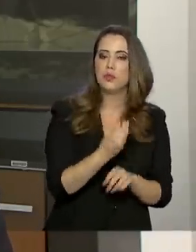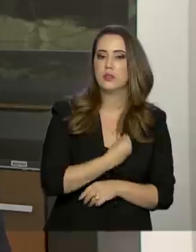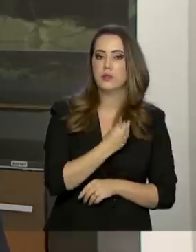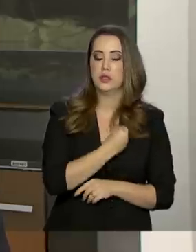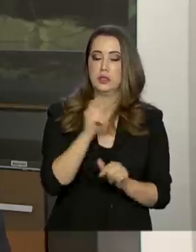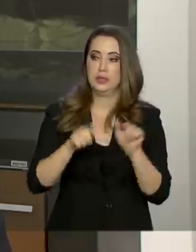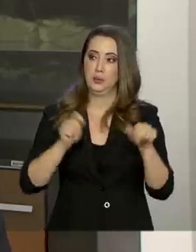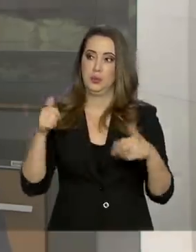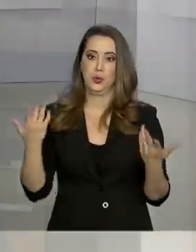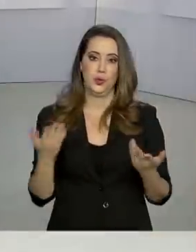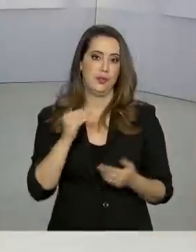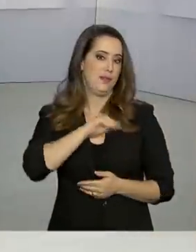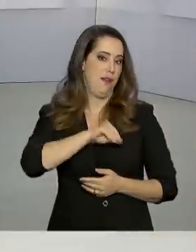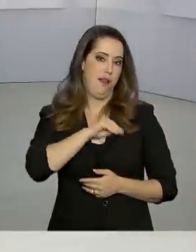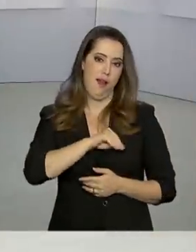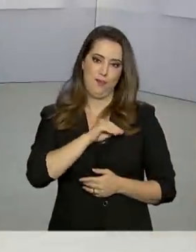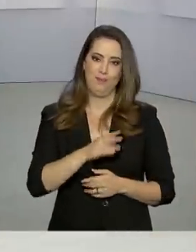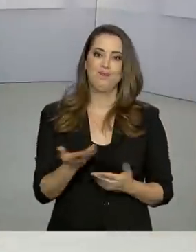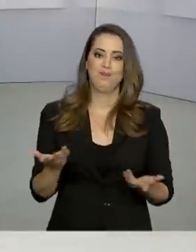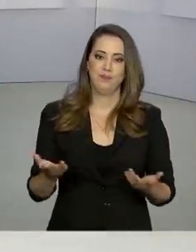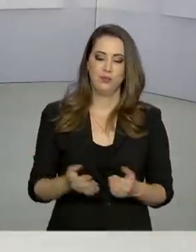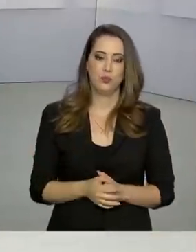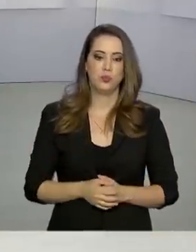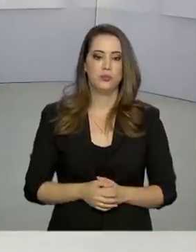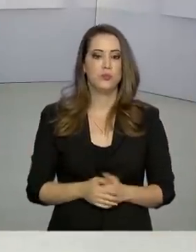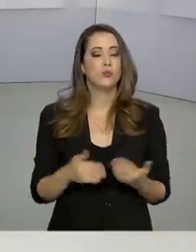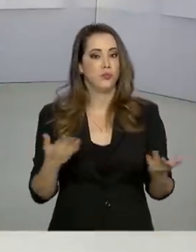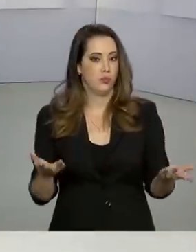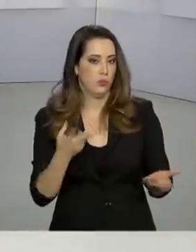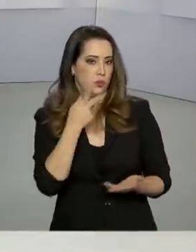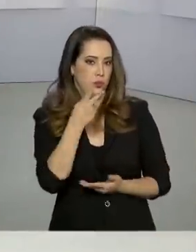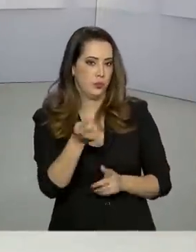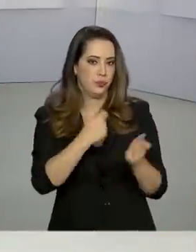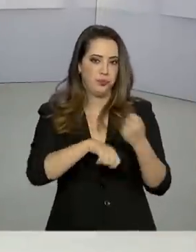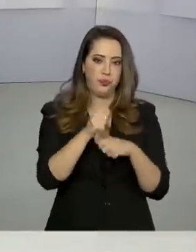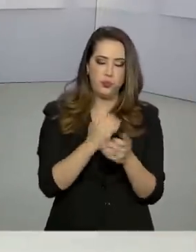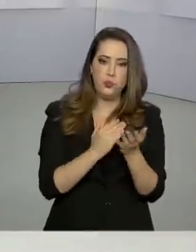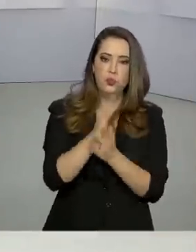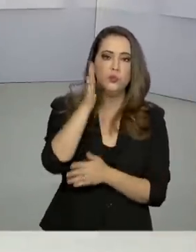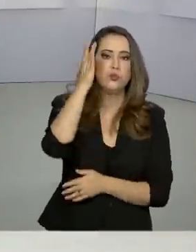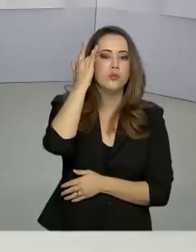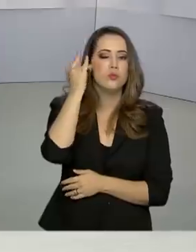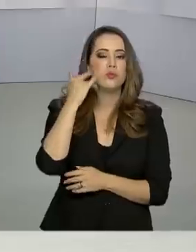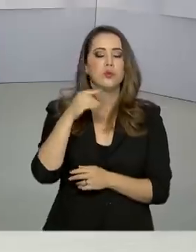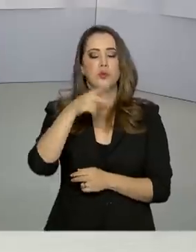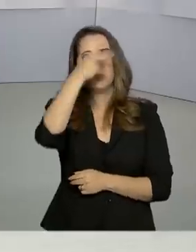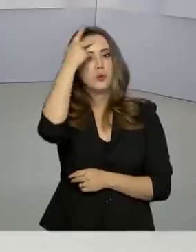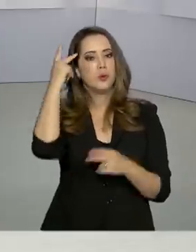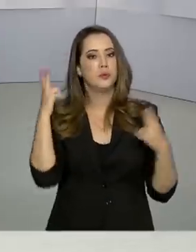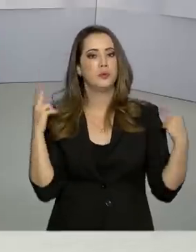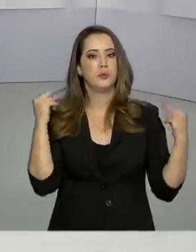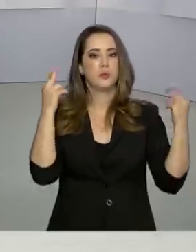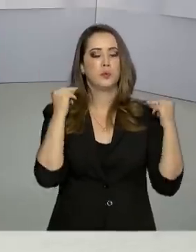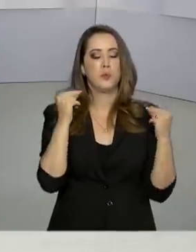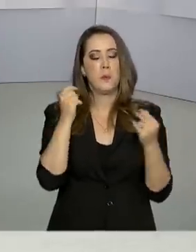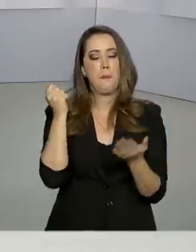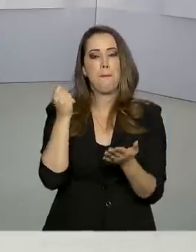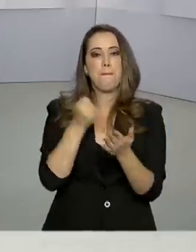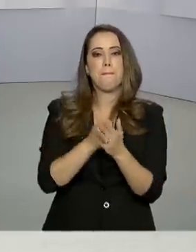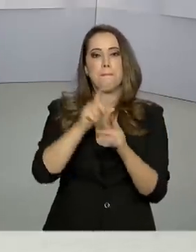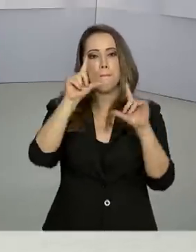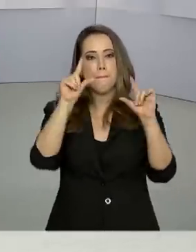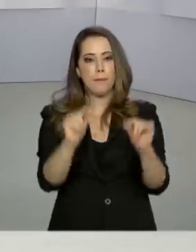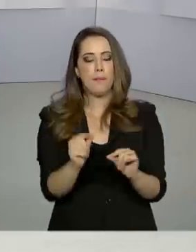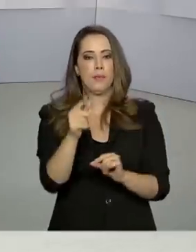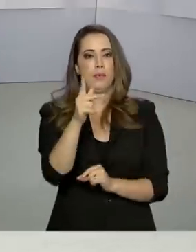pessoas? É emprego e renda. É, e por falar em economia, partir de amanhã o motorista vai pagar menos pelo DPVAT,